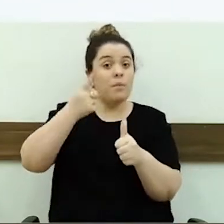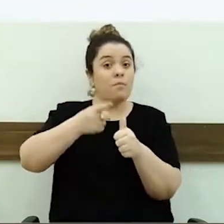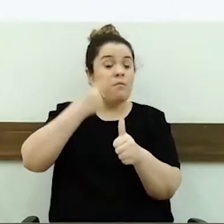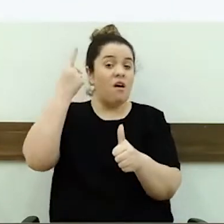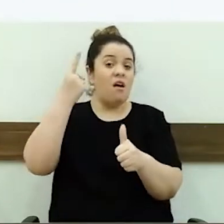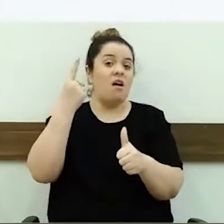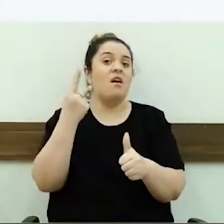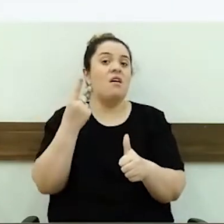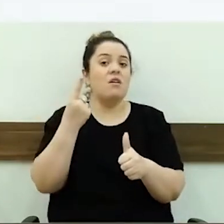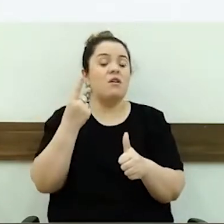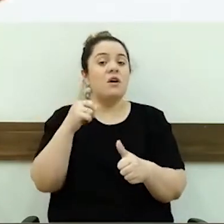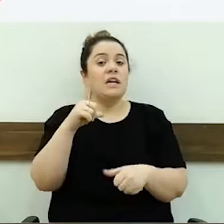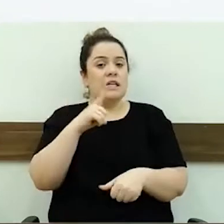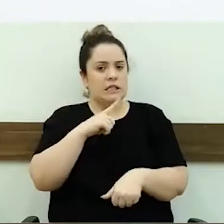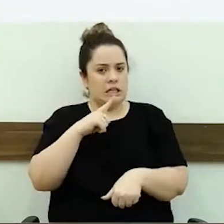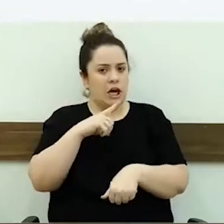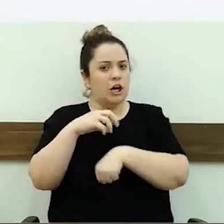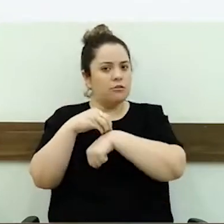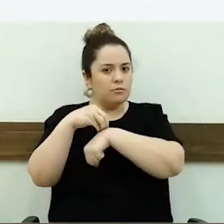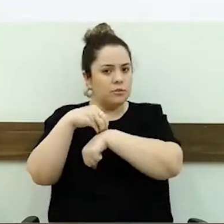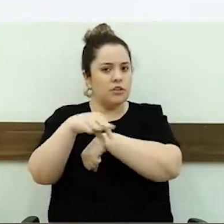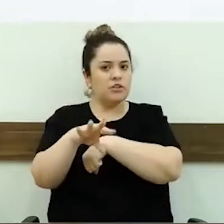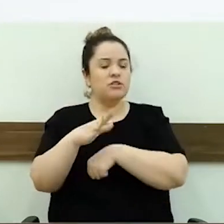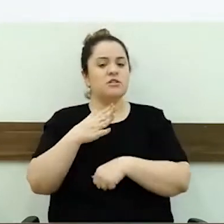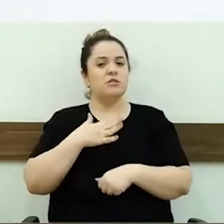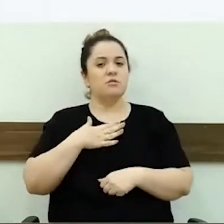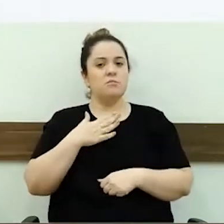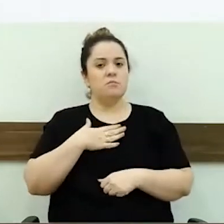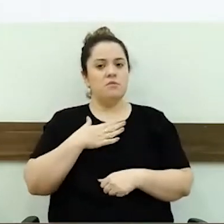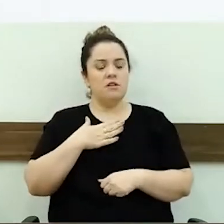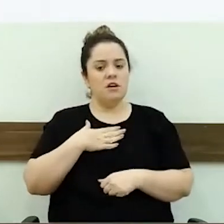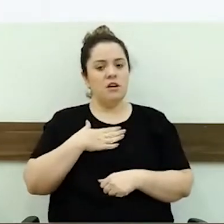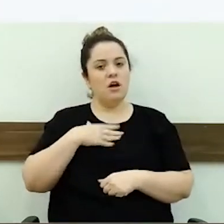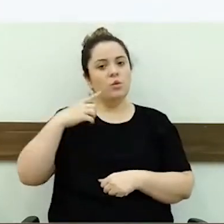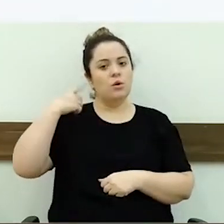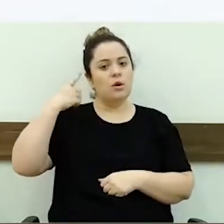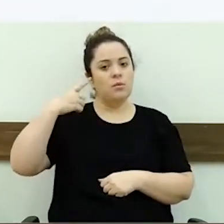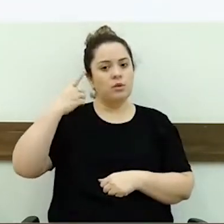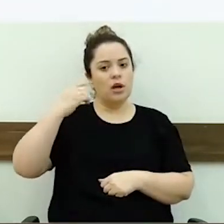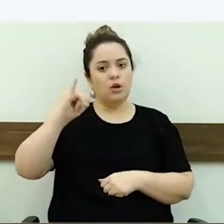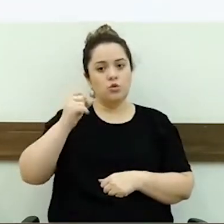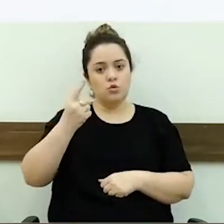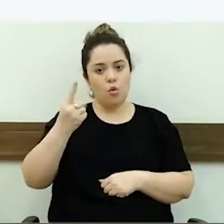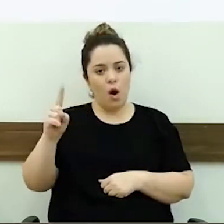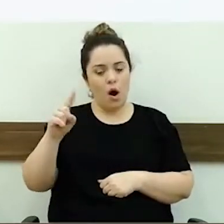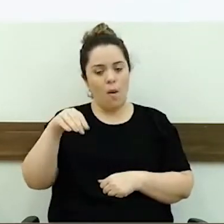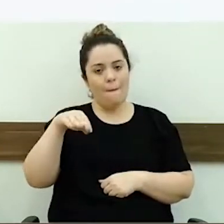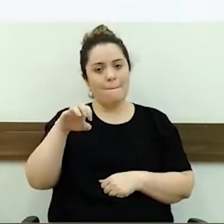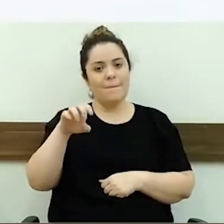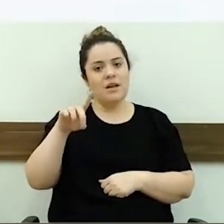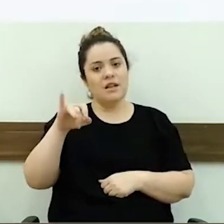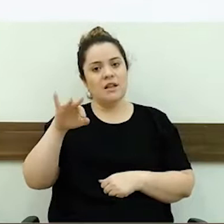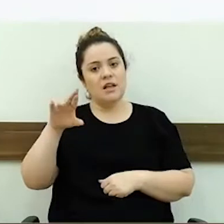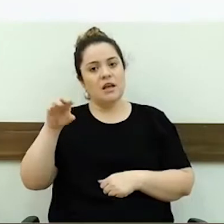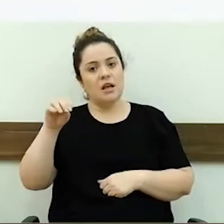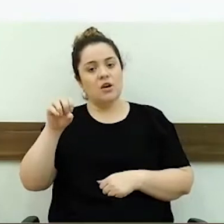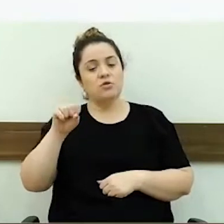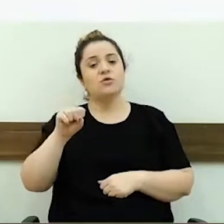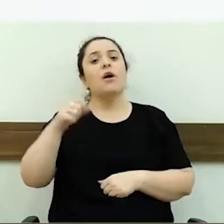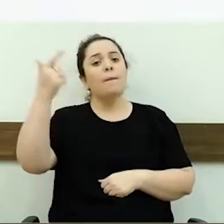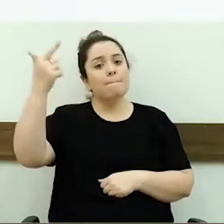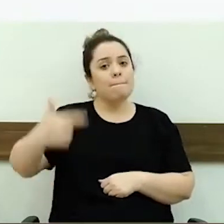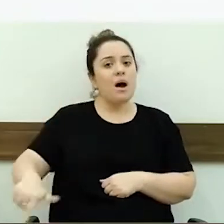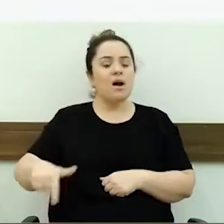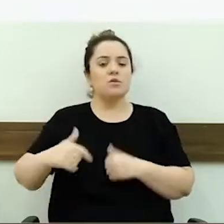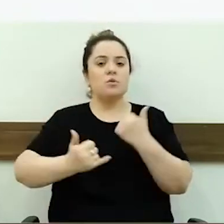Inclusive, tem uma indicação minha, através do deputado Tião Medeiros também, que está para sair a resolução agora para outro parque adaptado